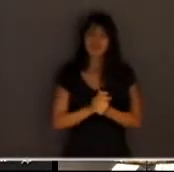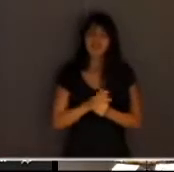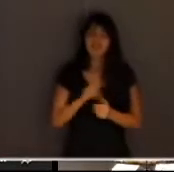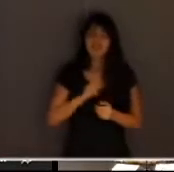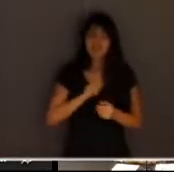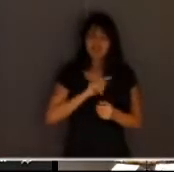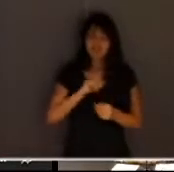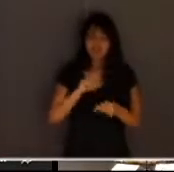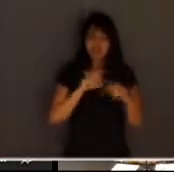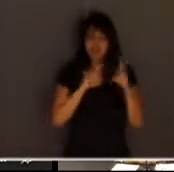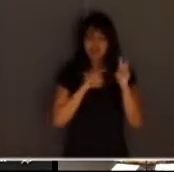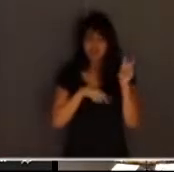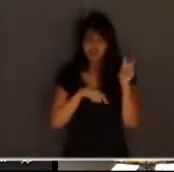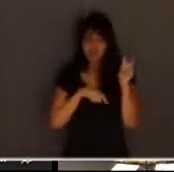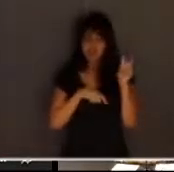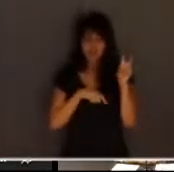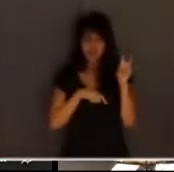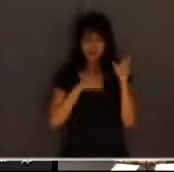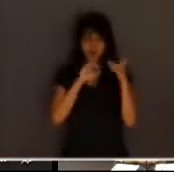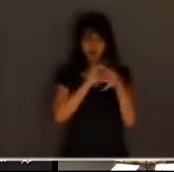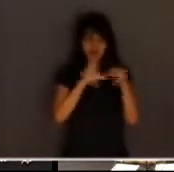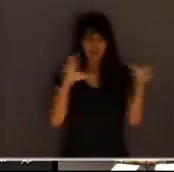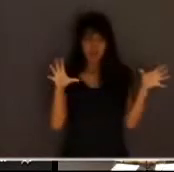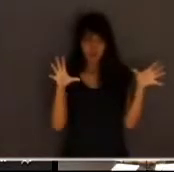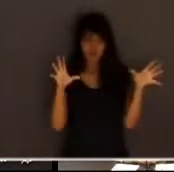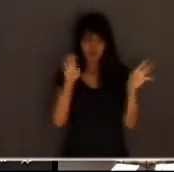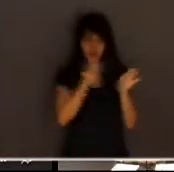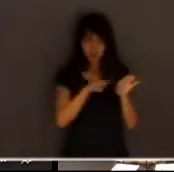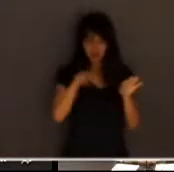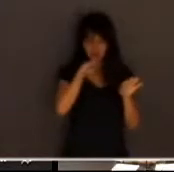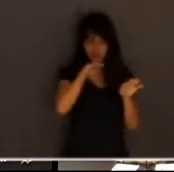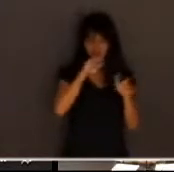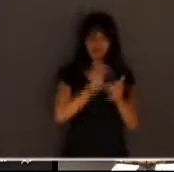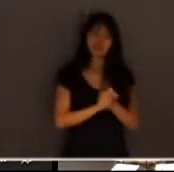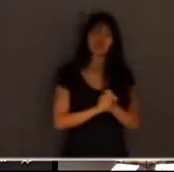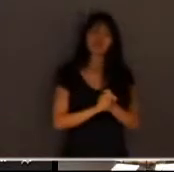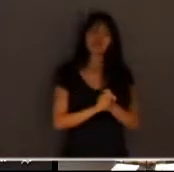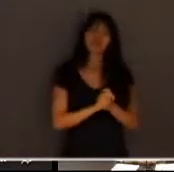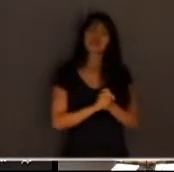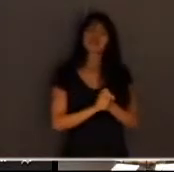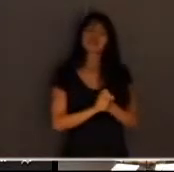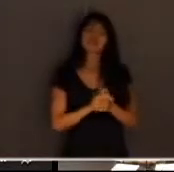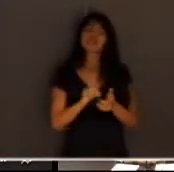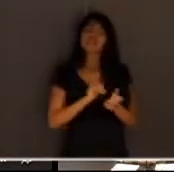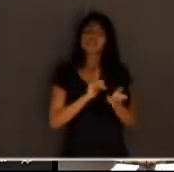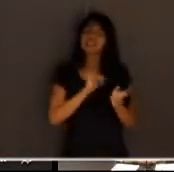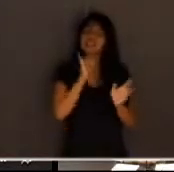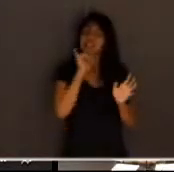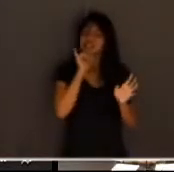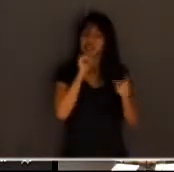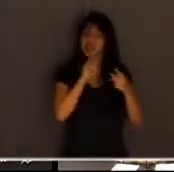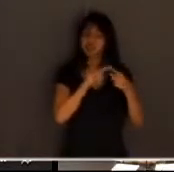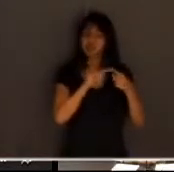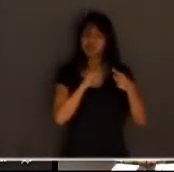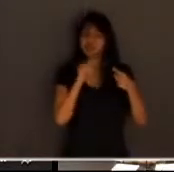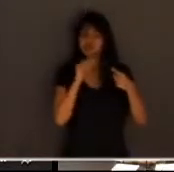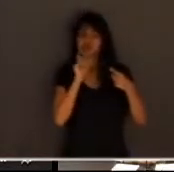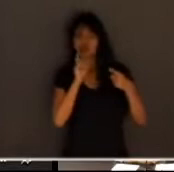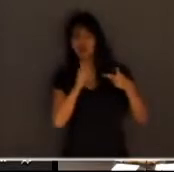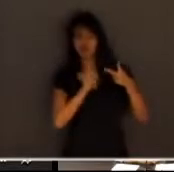opções absorvição sumária impronúncia desqualificação